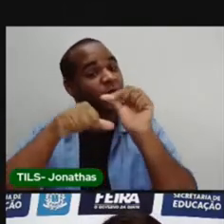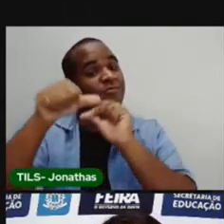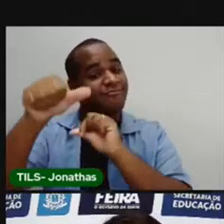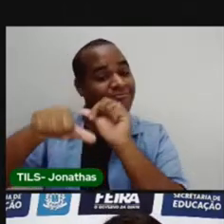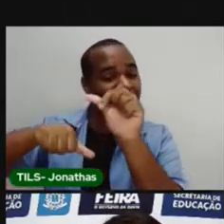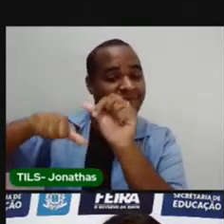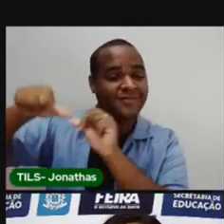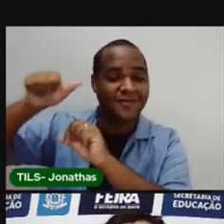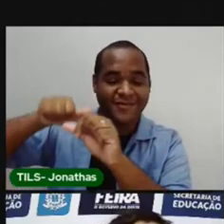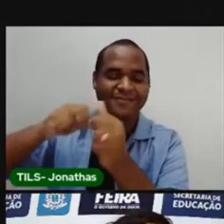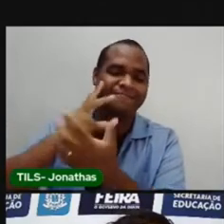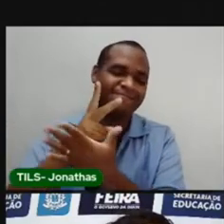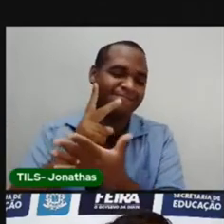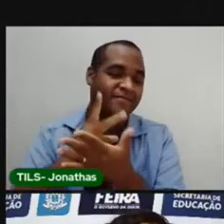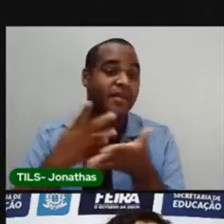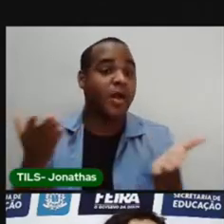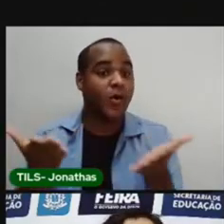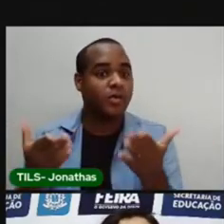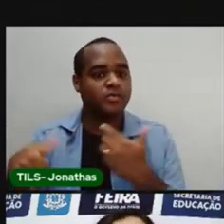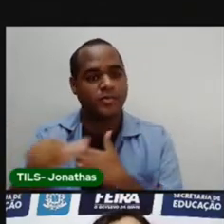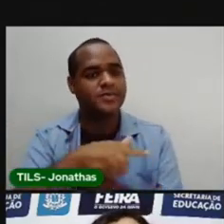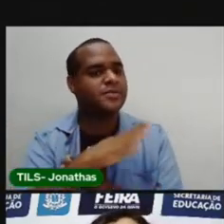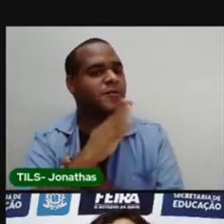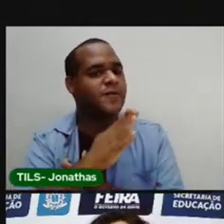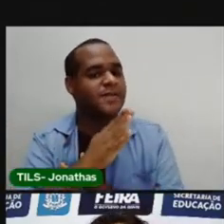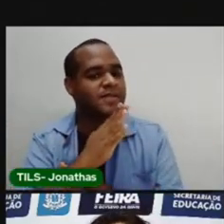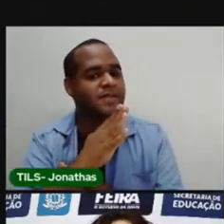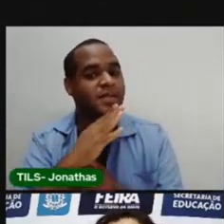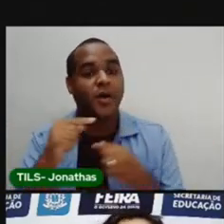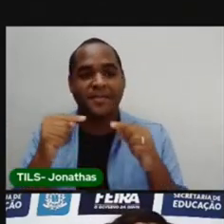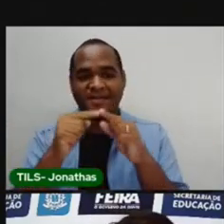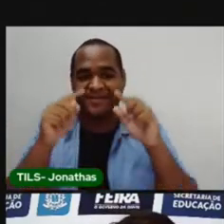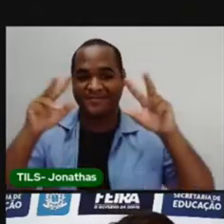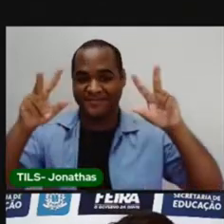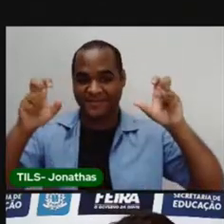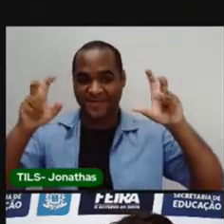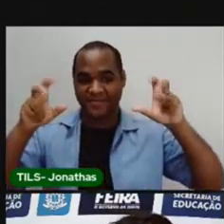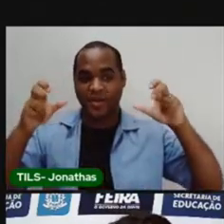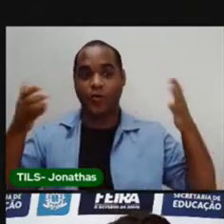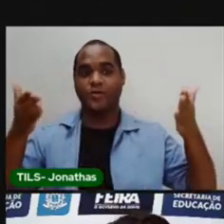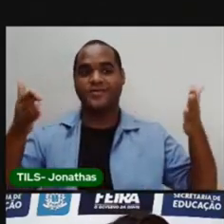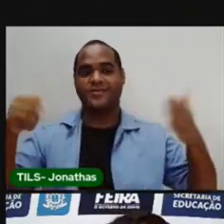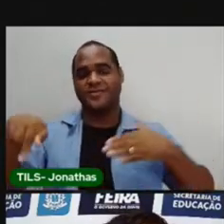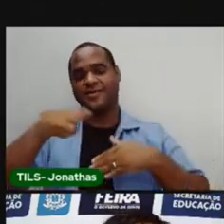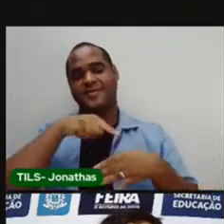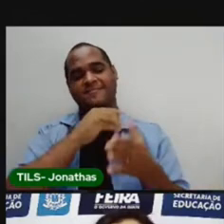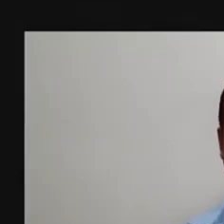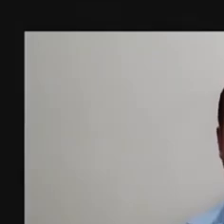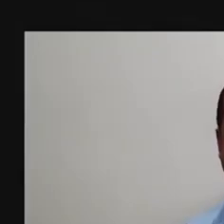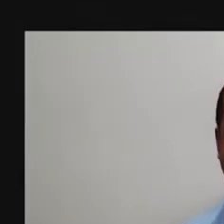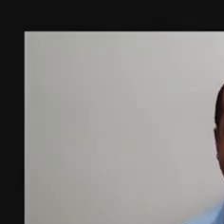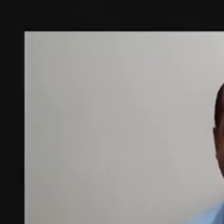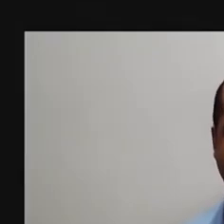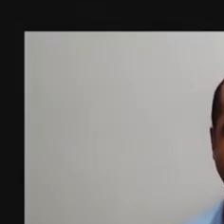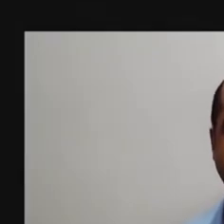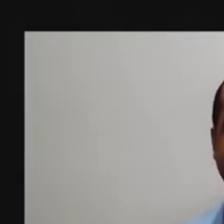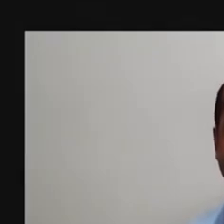E nós vamos agora conhecer um pouco do tema que nós vamos estudar nessa manhã, tá bom?